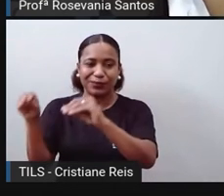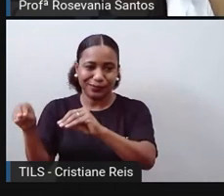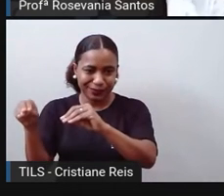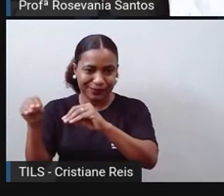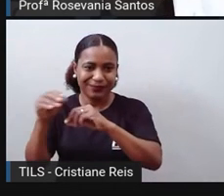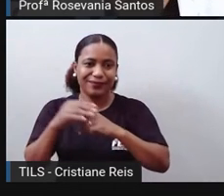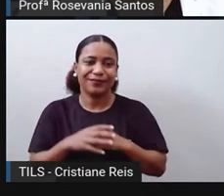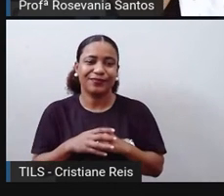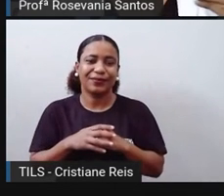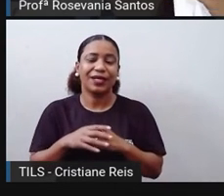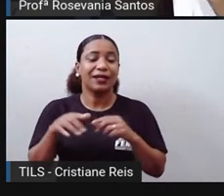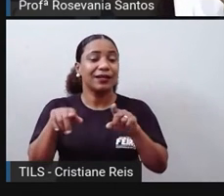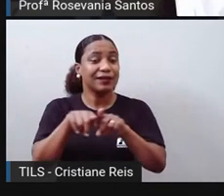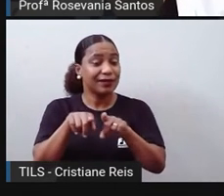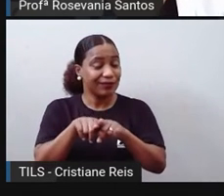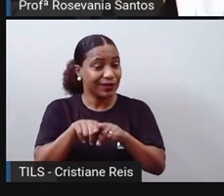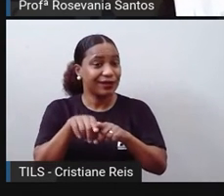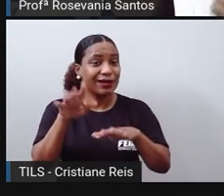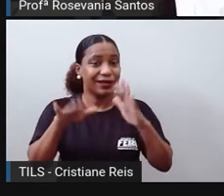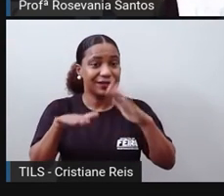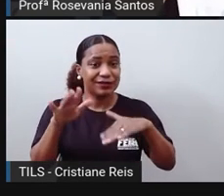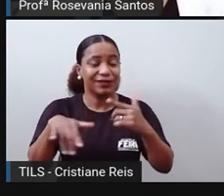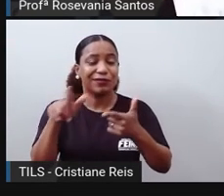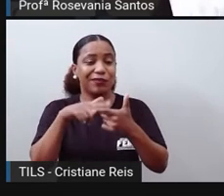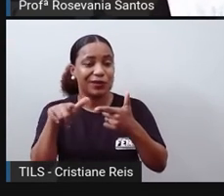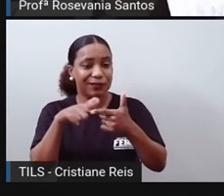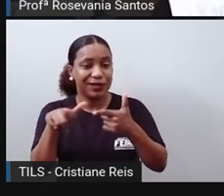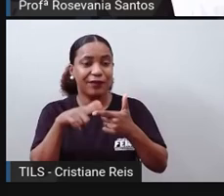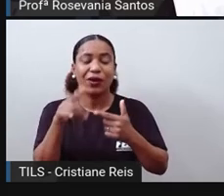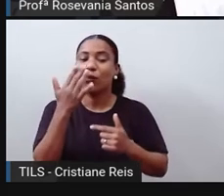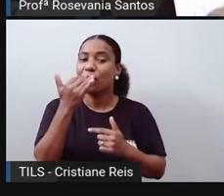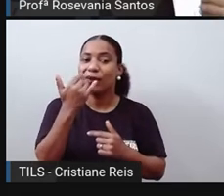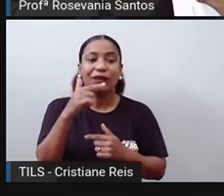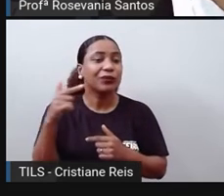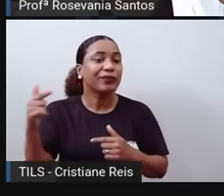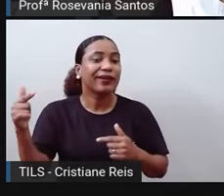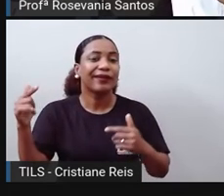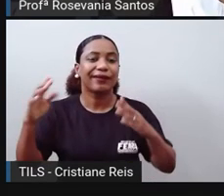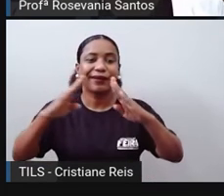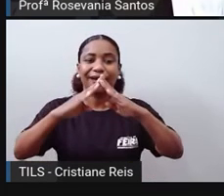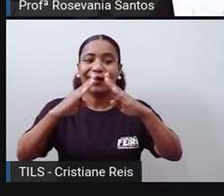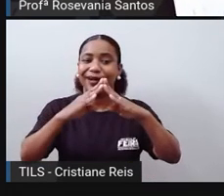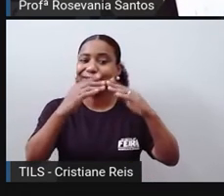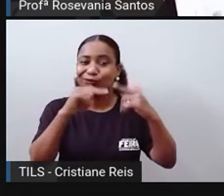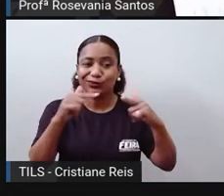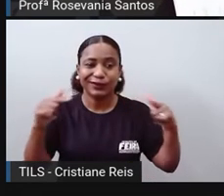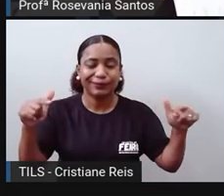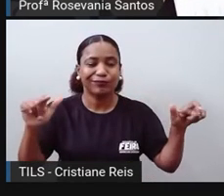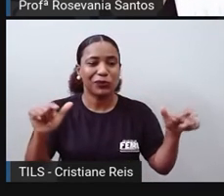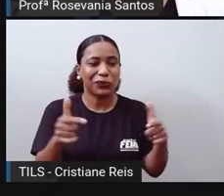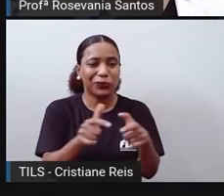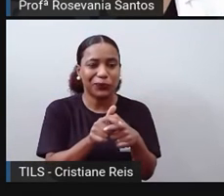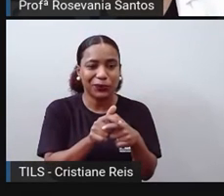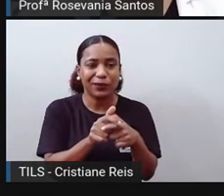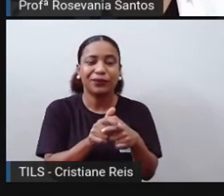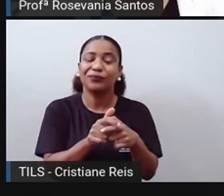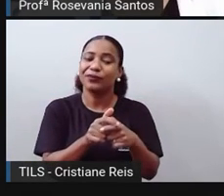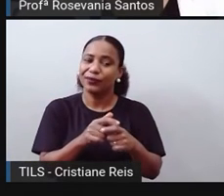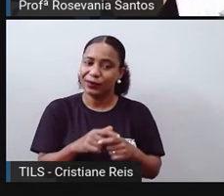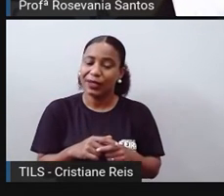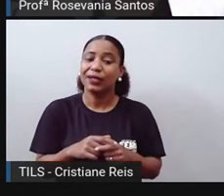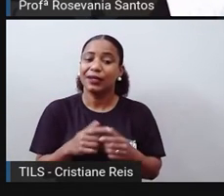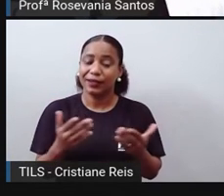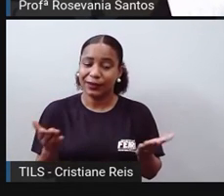tanto problema ali político que não tem comida, não tem moradia para eles. É uma série de coisas ali que acontecem.